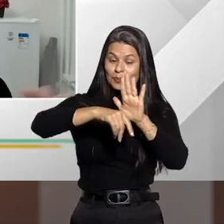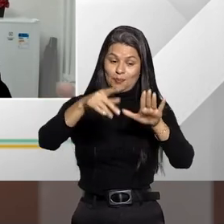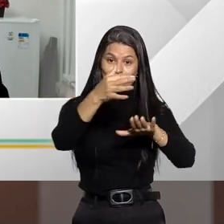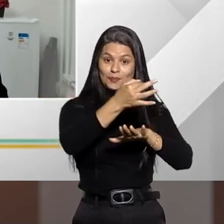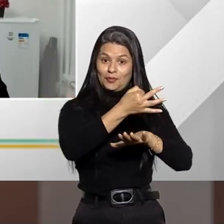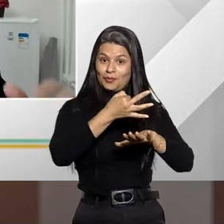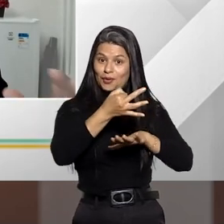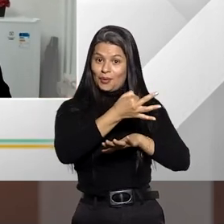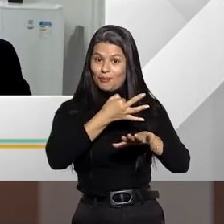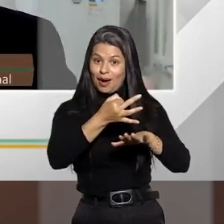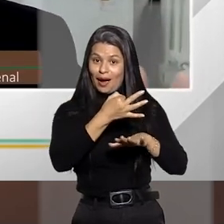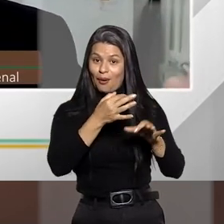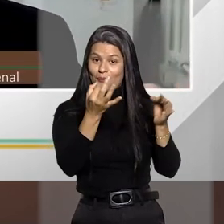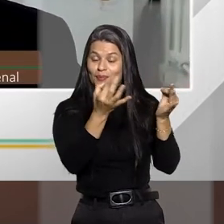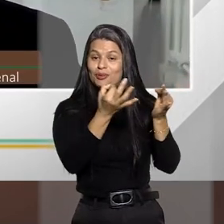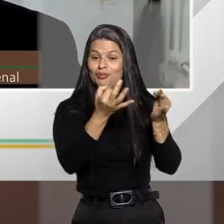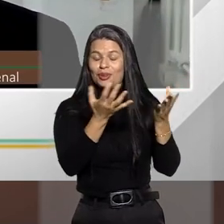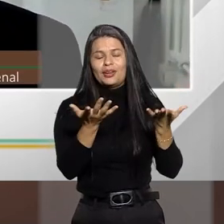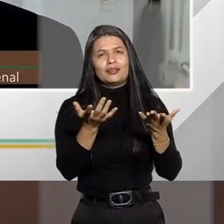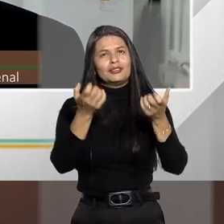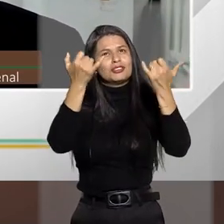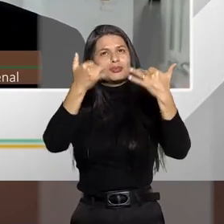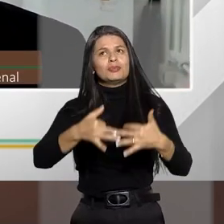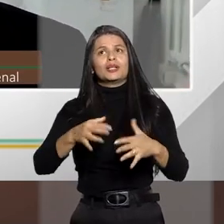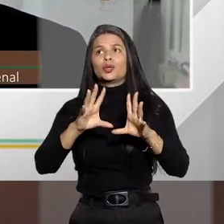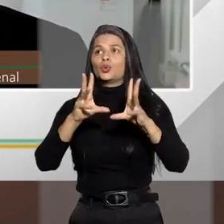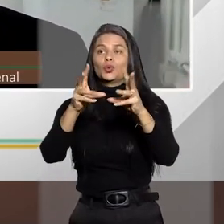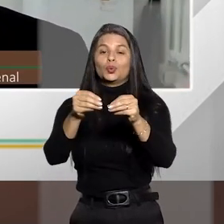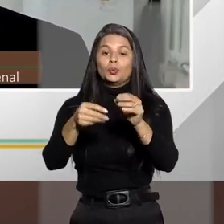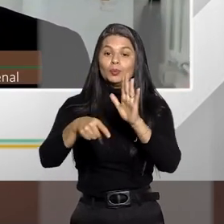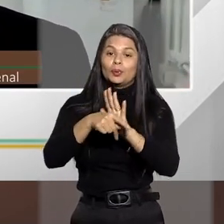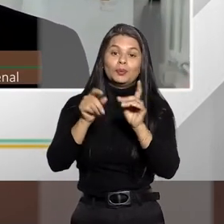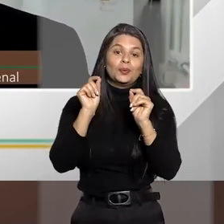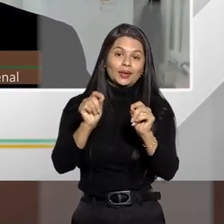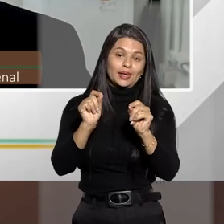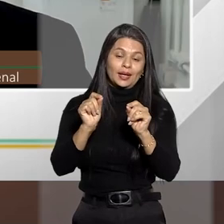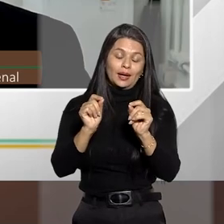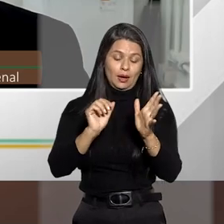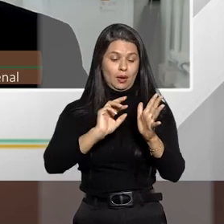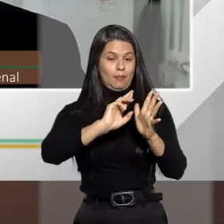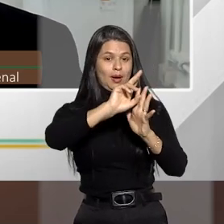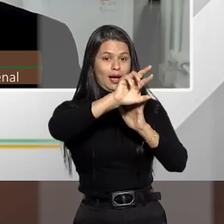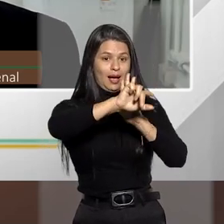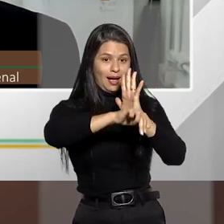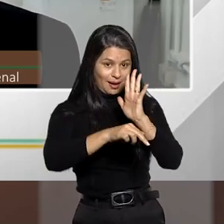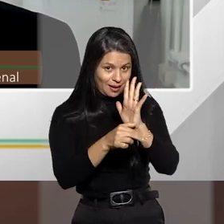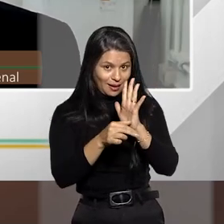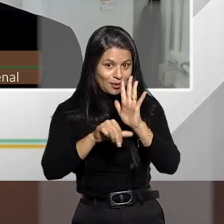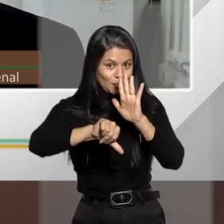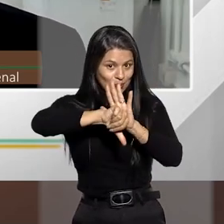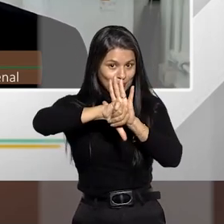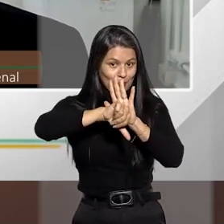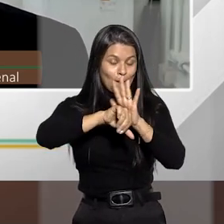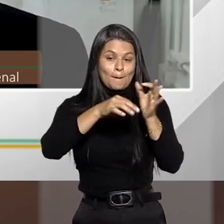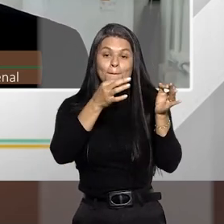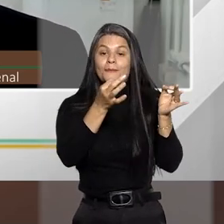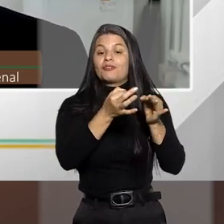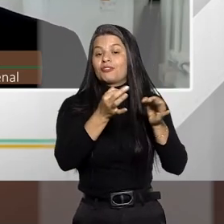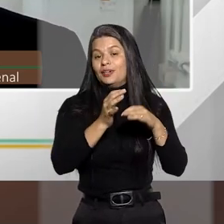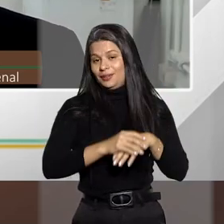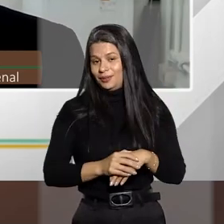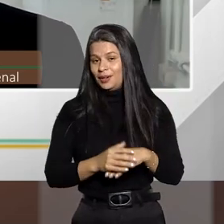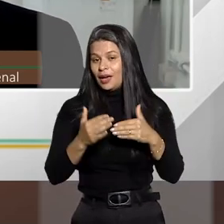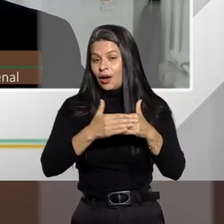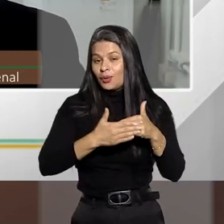geralmente, quando a gente fala concurso formal, a gente, em geral, está pensando nesse, né? O concurso formal perfeito, né? Que a consequência